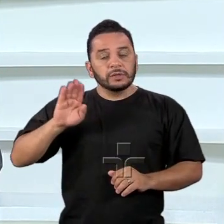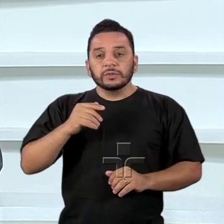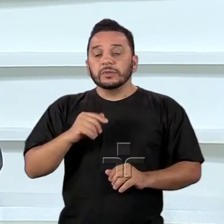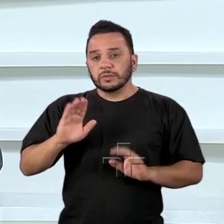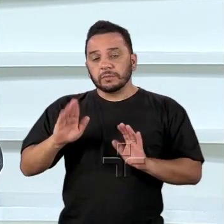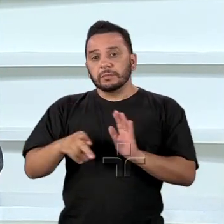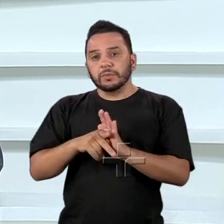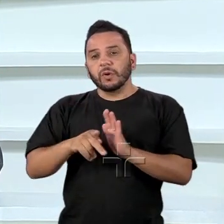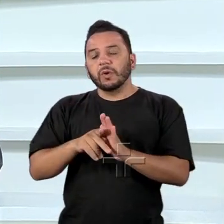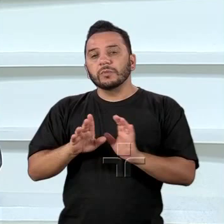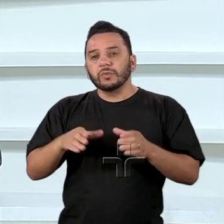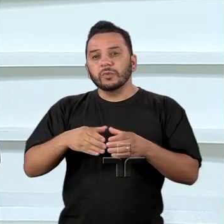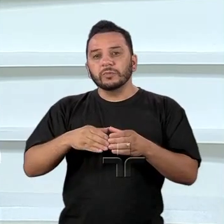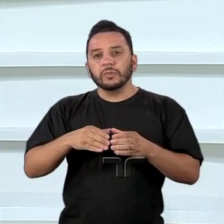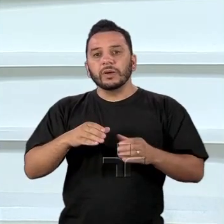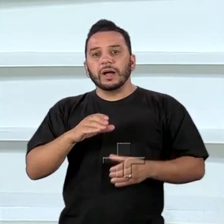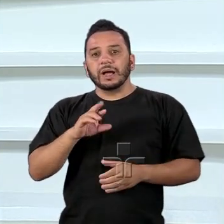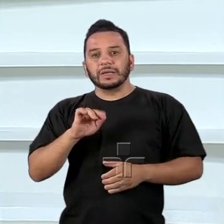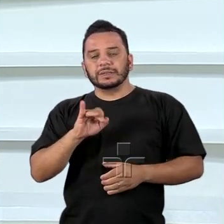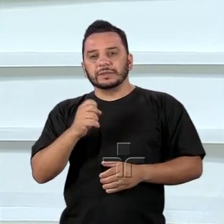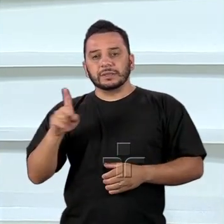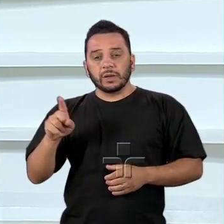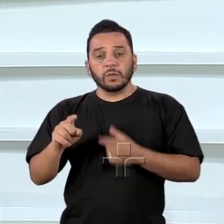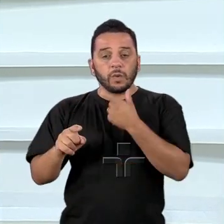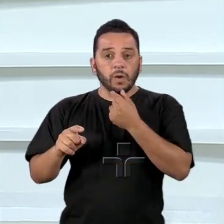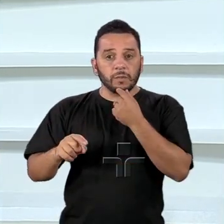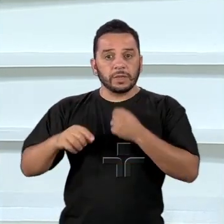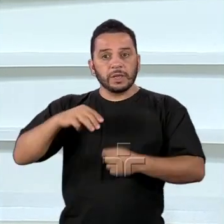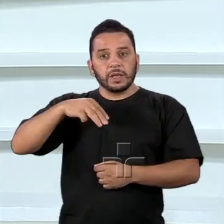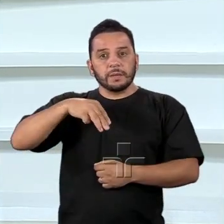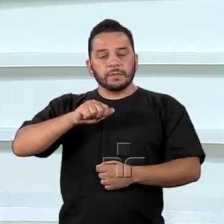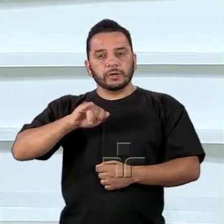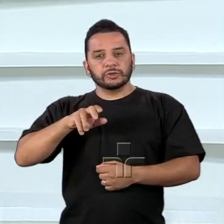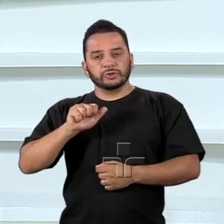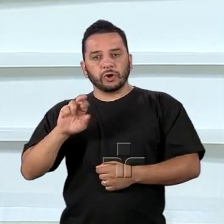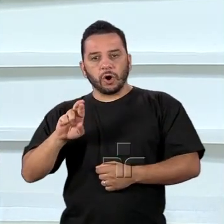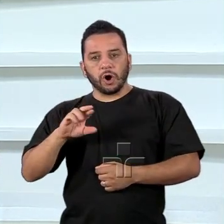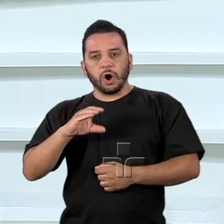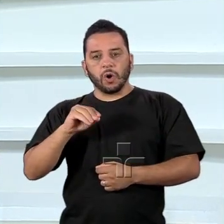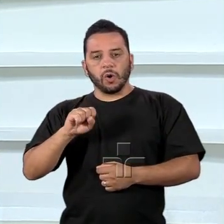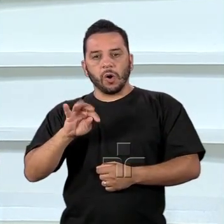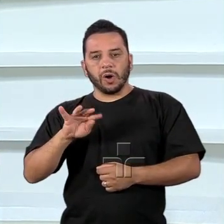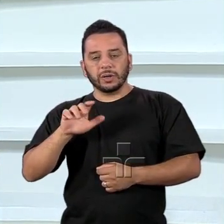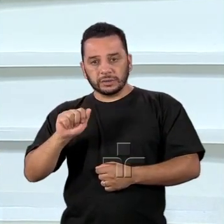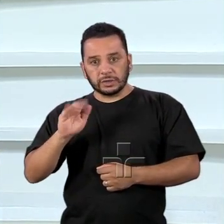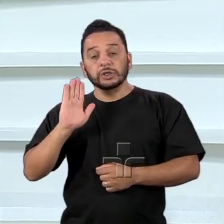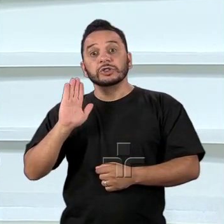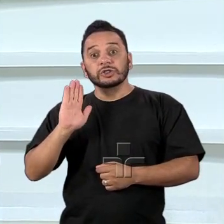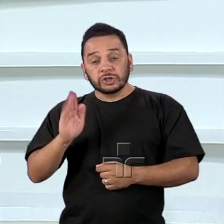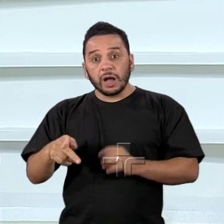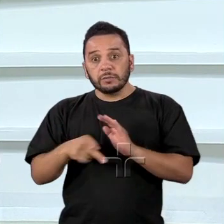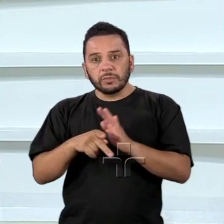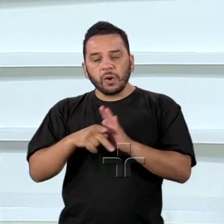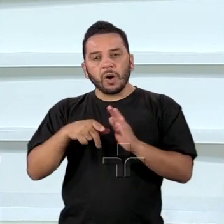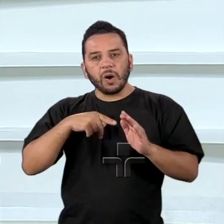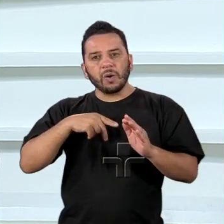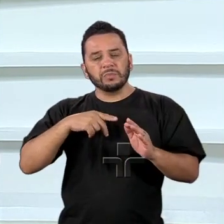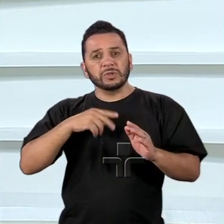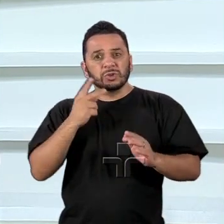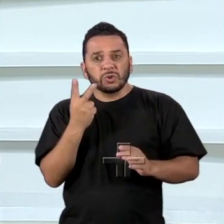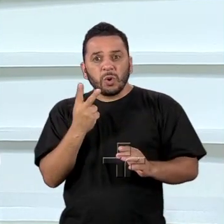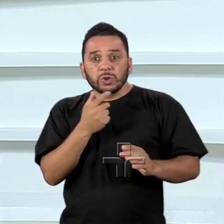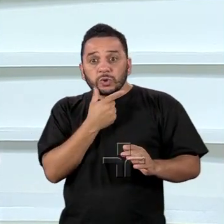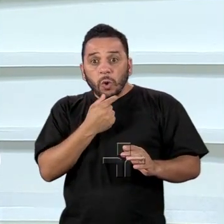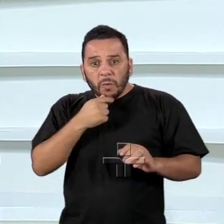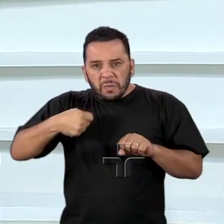governo de São Paulo, Major Costa e Silva, foi alvo de um ataque esta noite em Ribeirão Pires. Dois homens